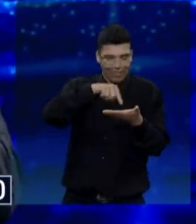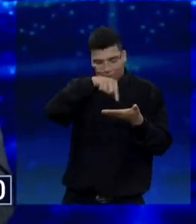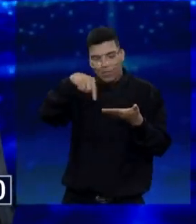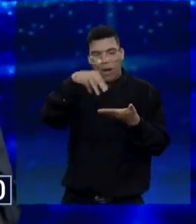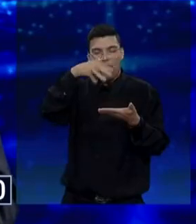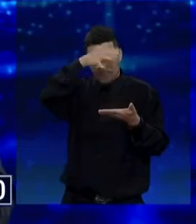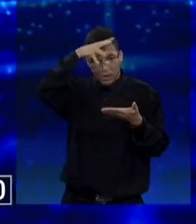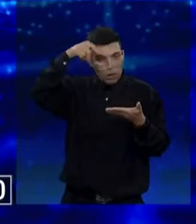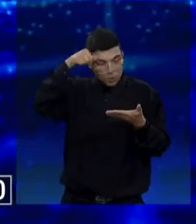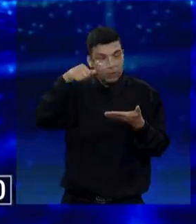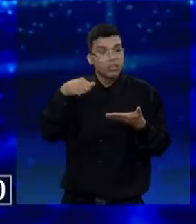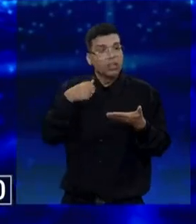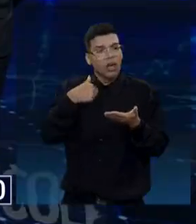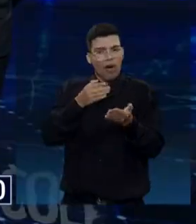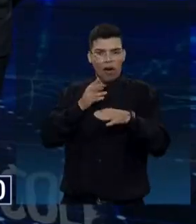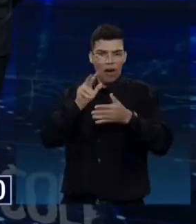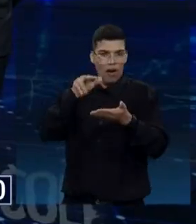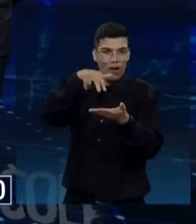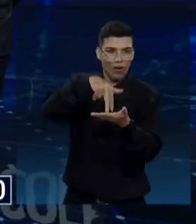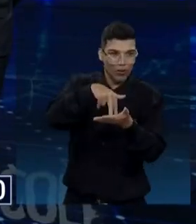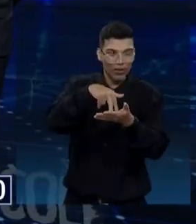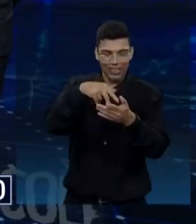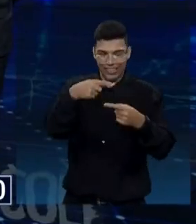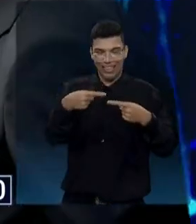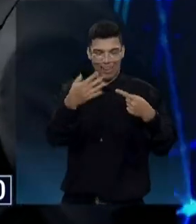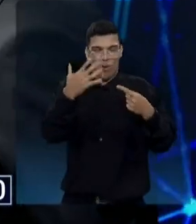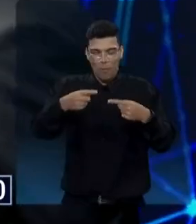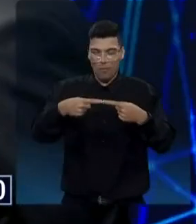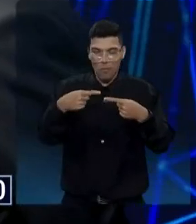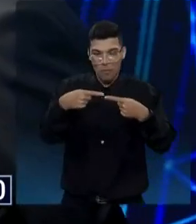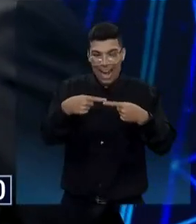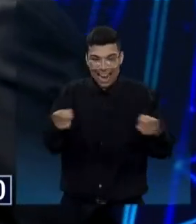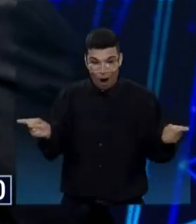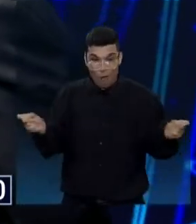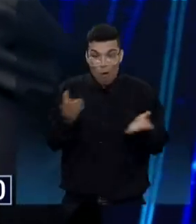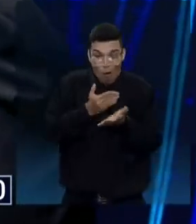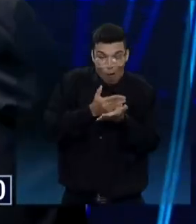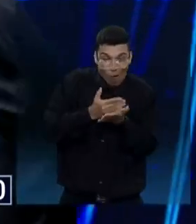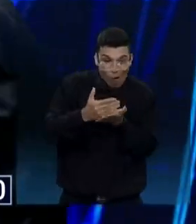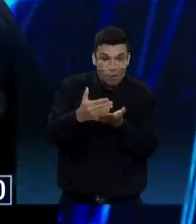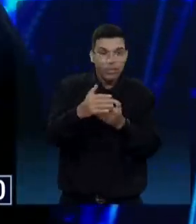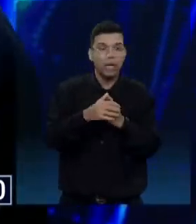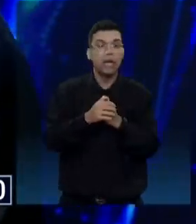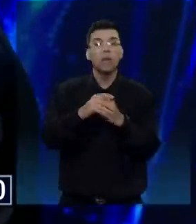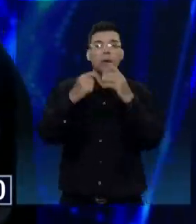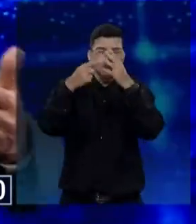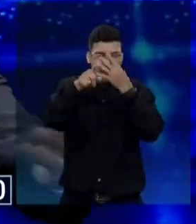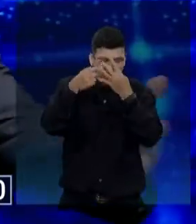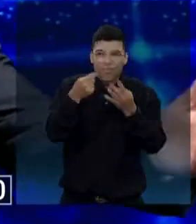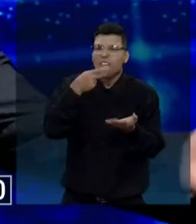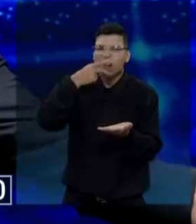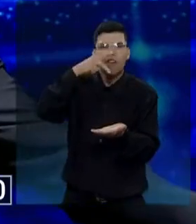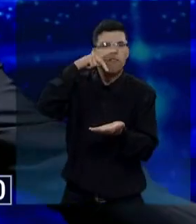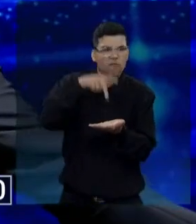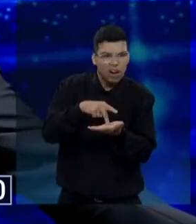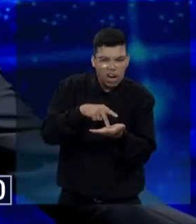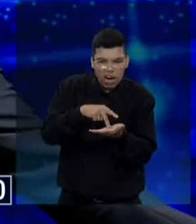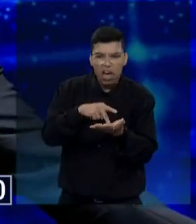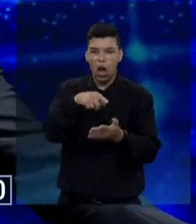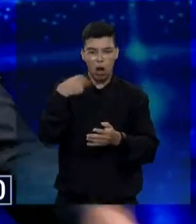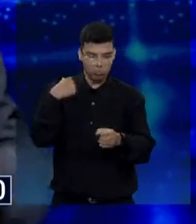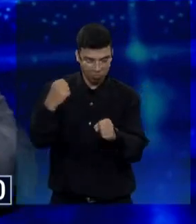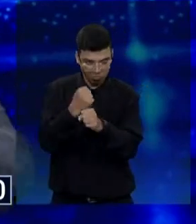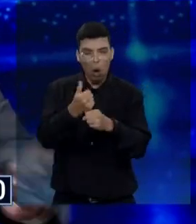Cardoso. Diz que era dele. Você poderia, pelo menos, ter sensatez de continuar agora falando, gente, eu quero dizer que essa obra aqui é do presidente